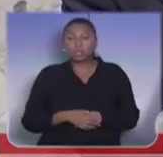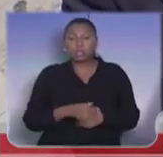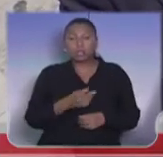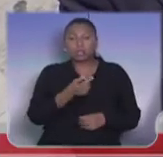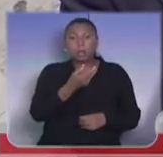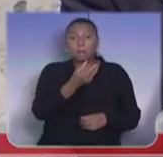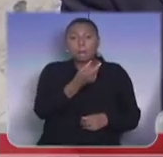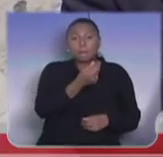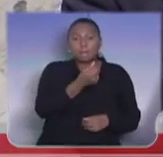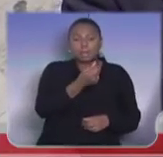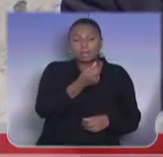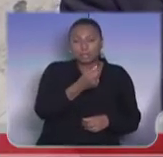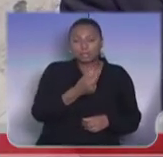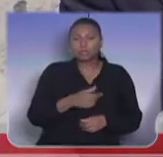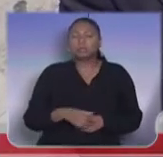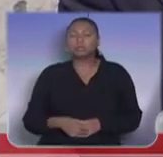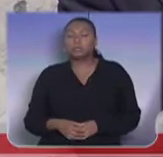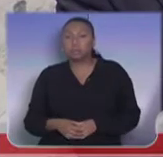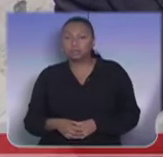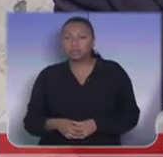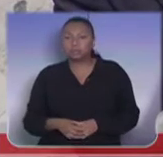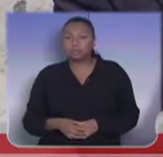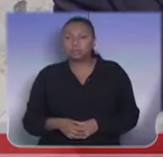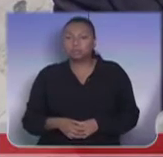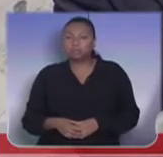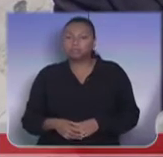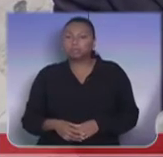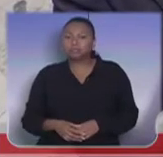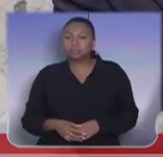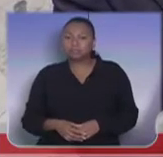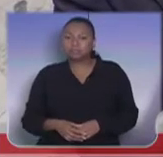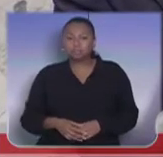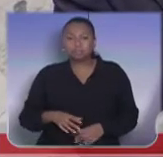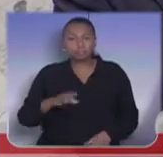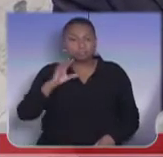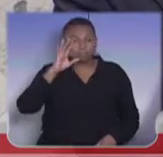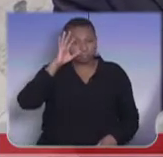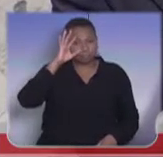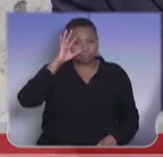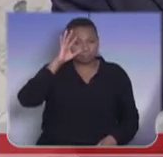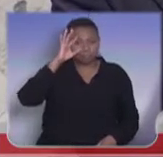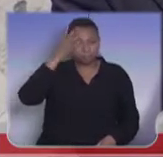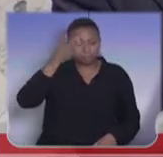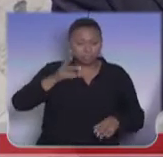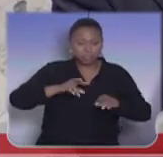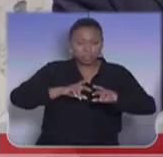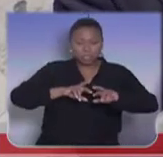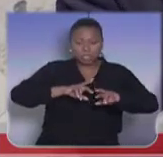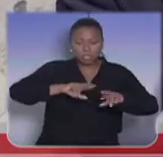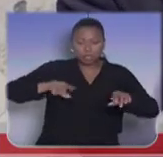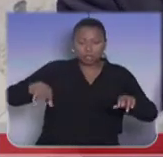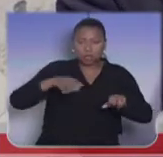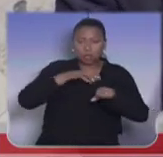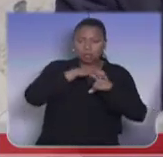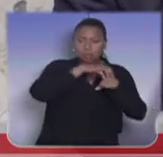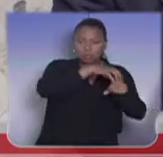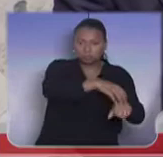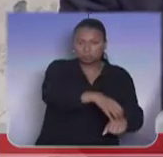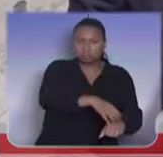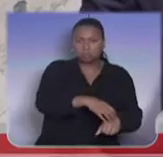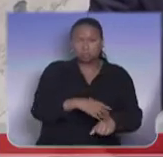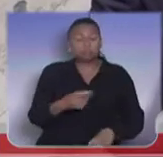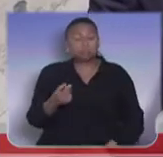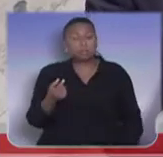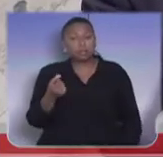trajeto de 942 km. Enquanto para a solução intermodal, Presidente Epitácio, Paranaguá, o